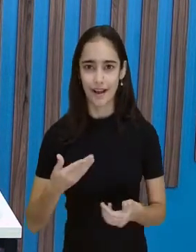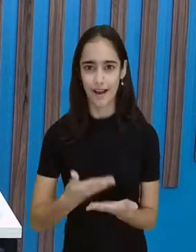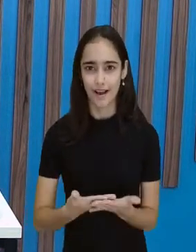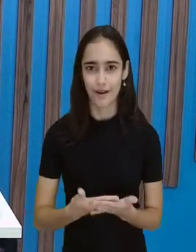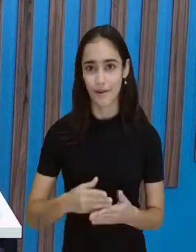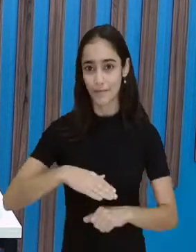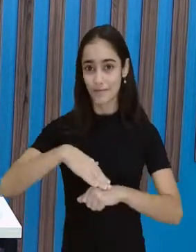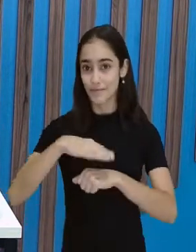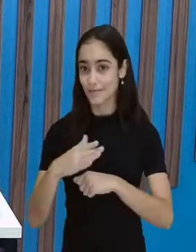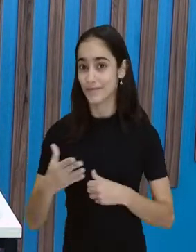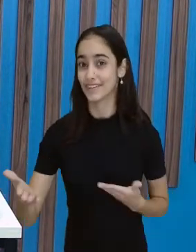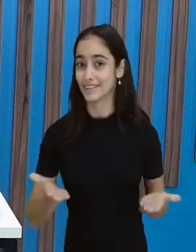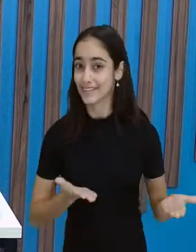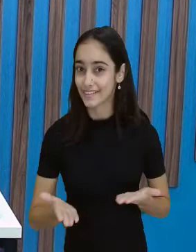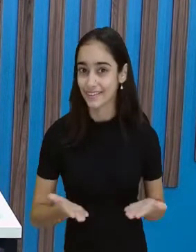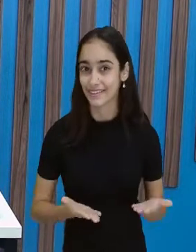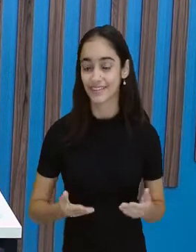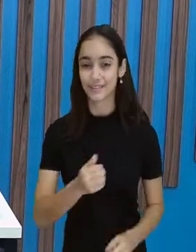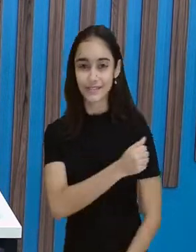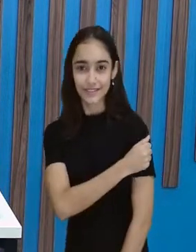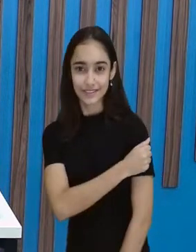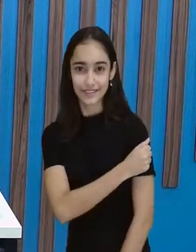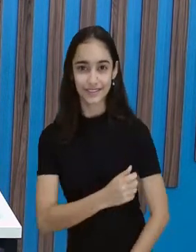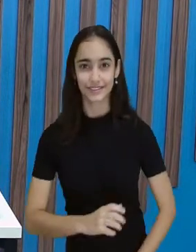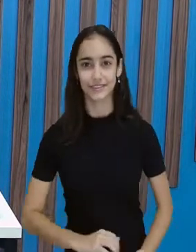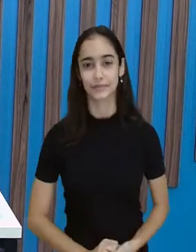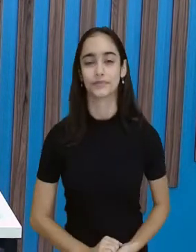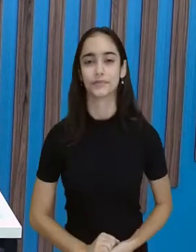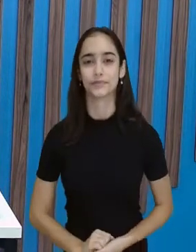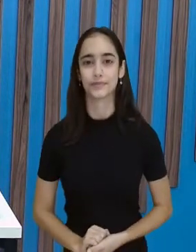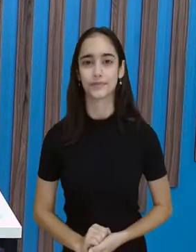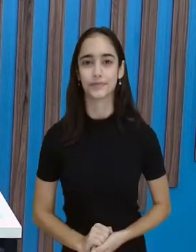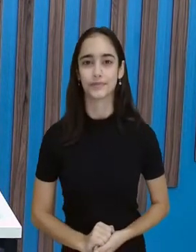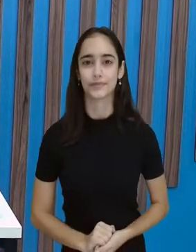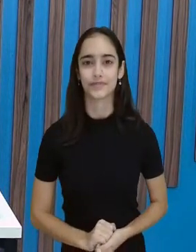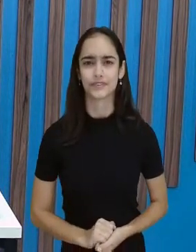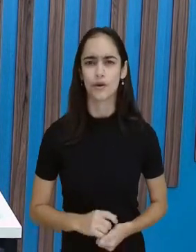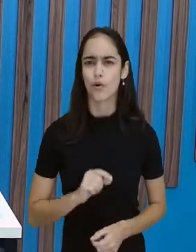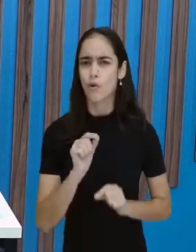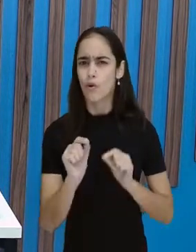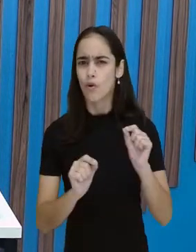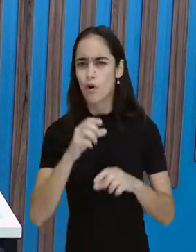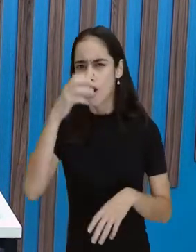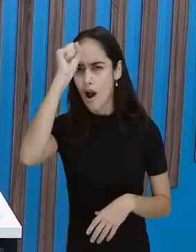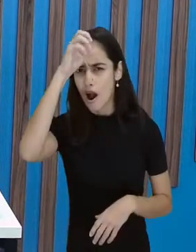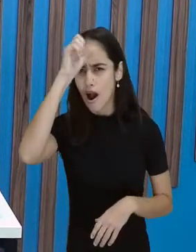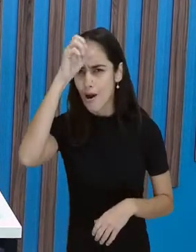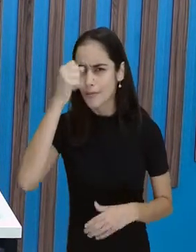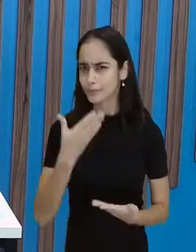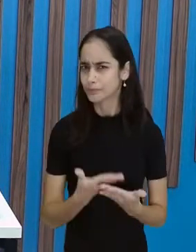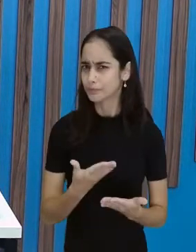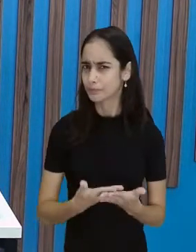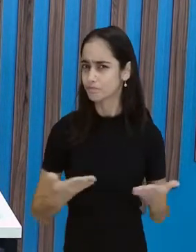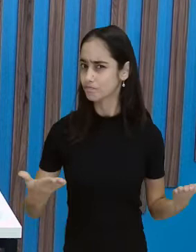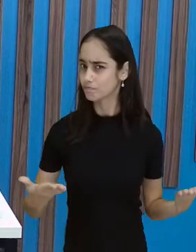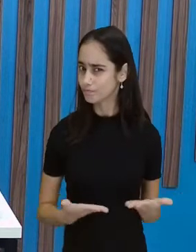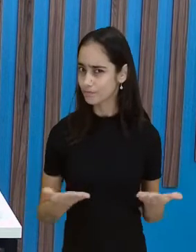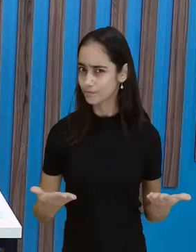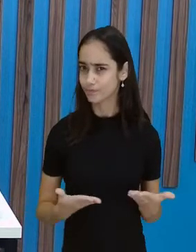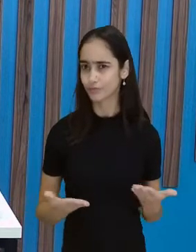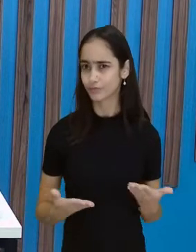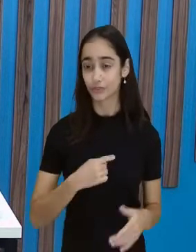todos os meus alunos. E o que iremos aprender na aula de hoje? Iremos realizar